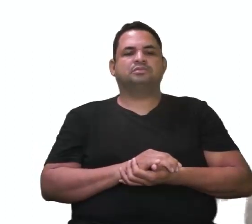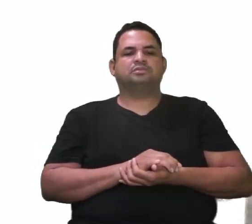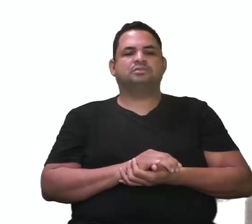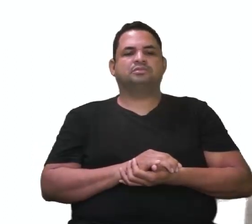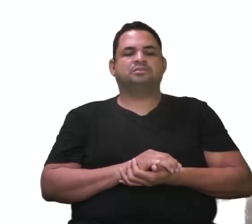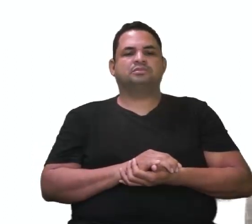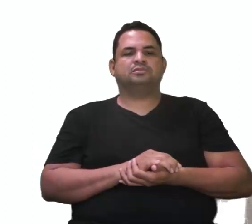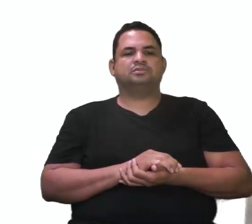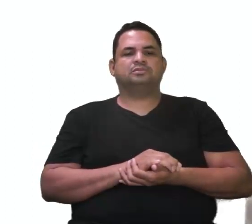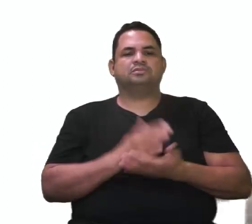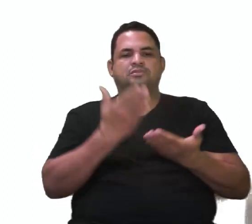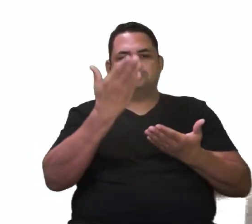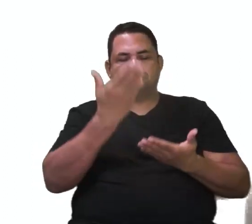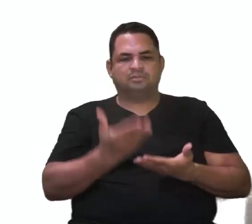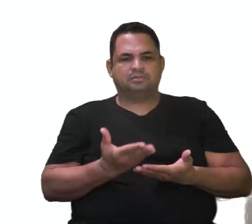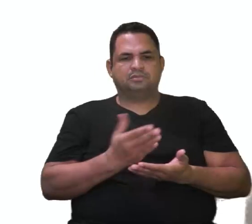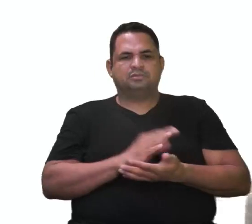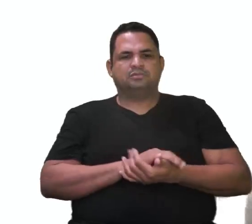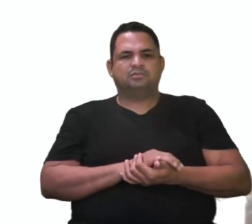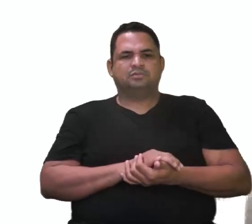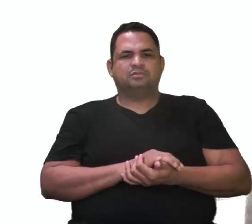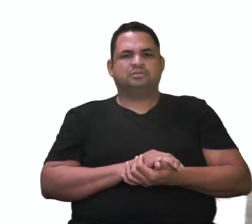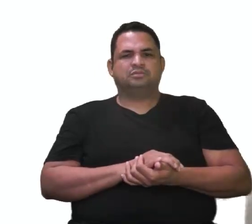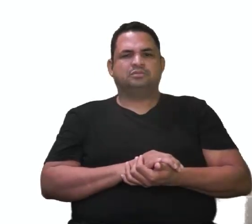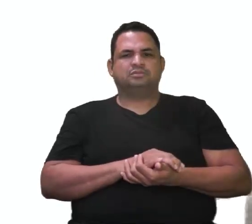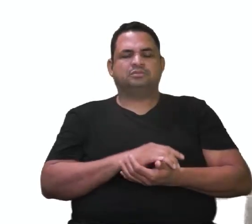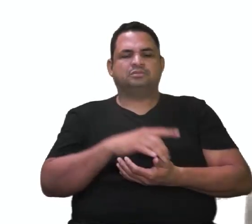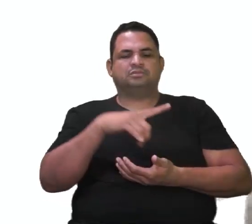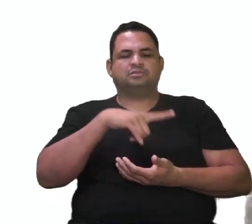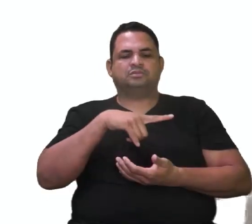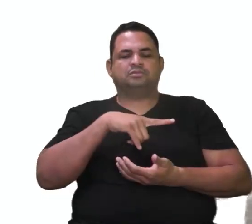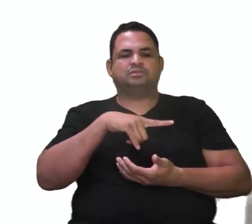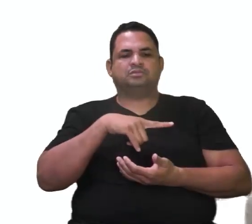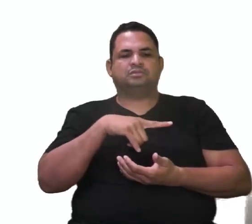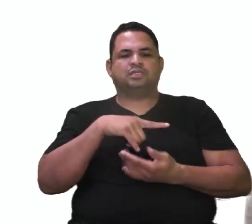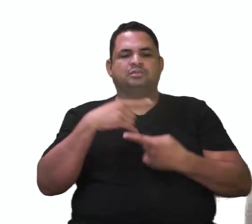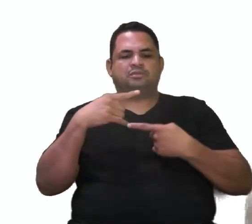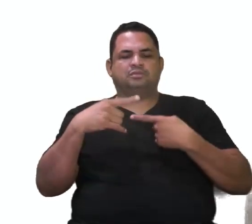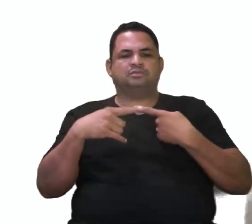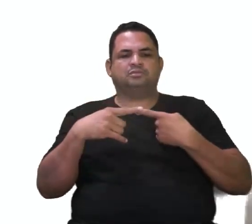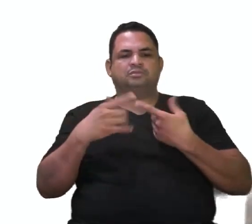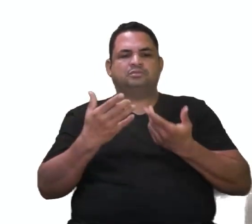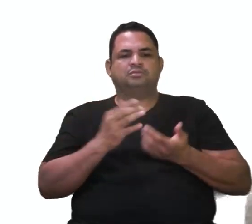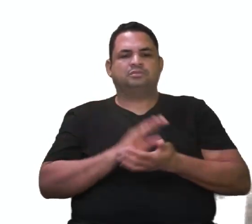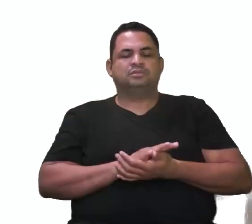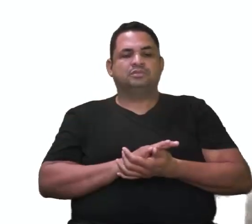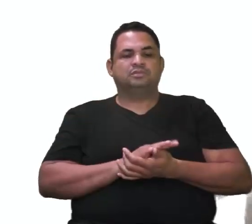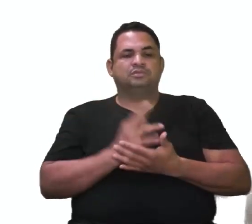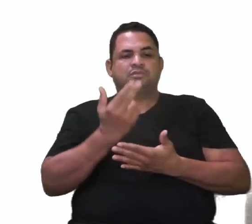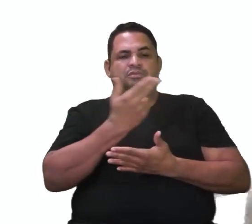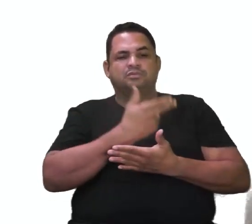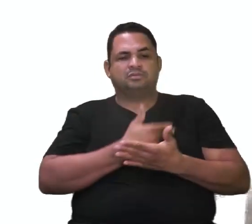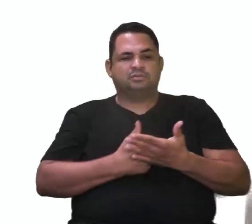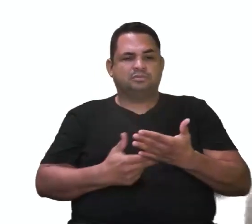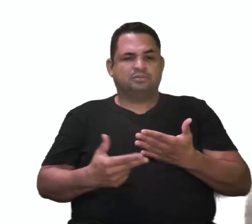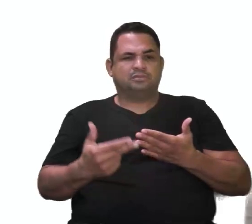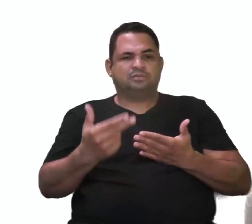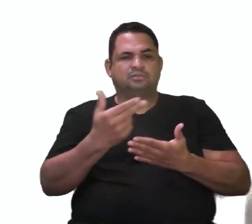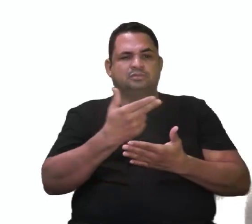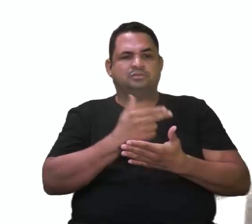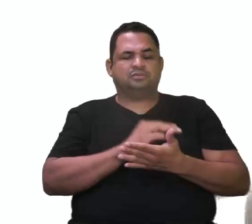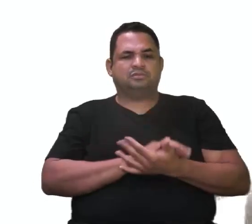Ambos, ambos, sofreram um processo. Aí eu vou desenhar aqui para você.